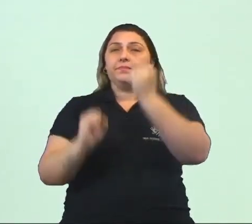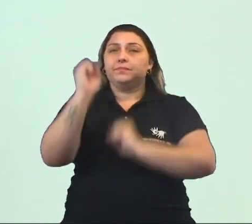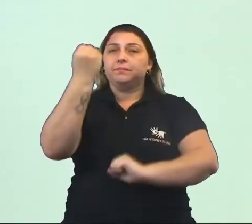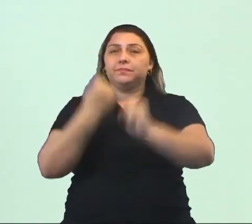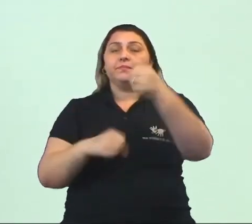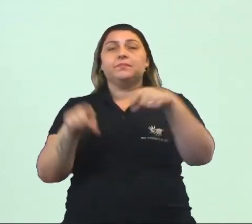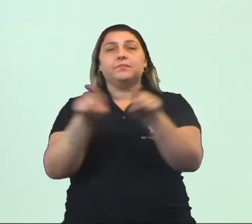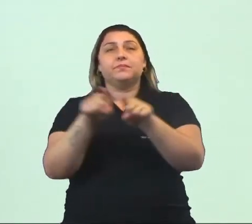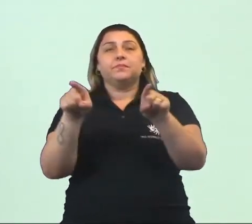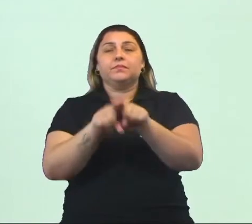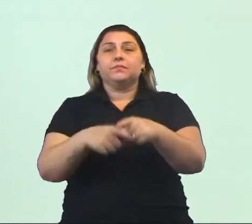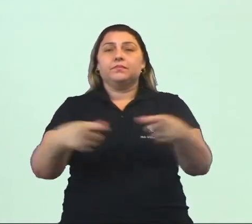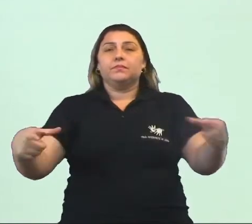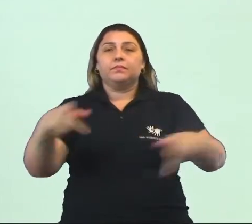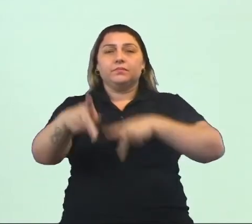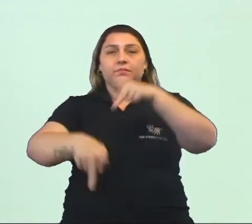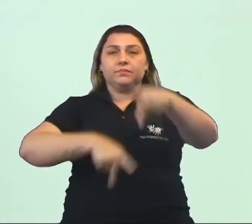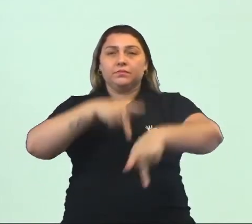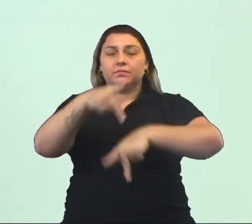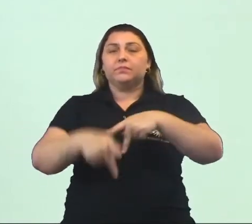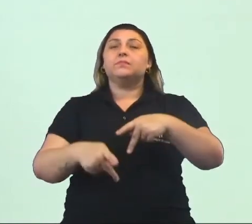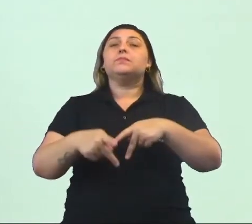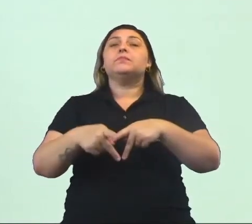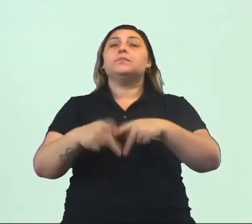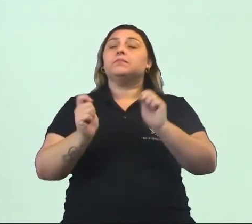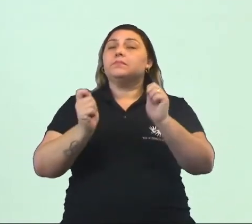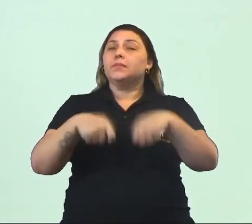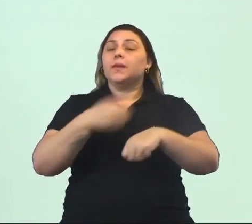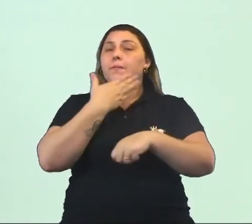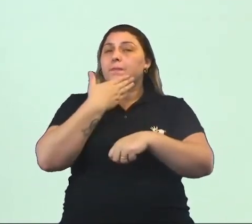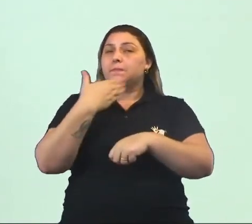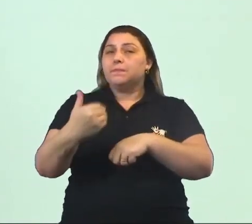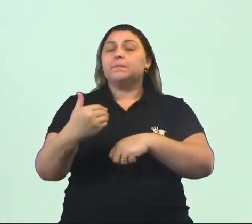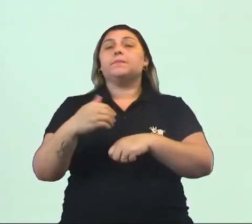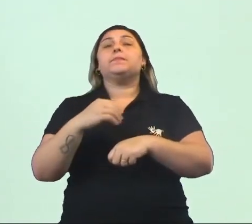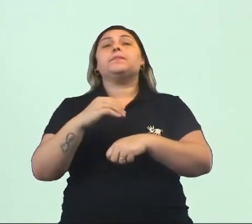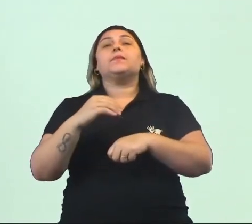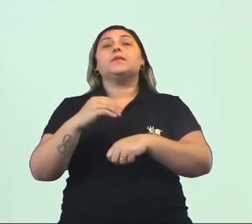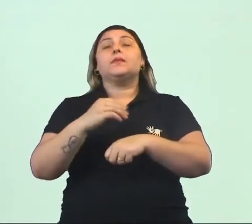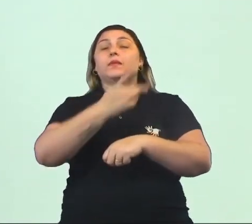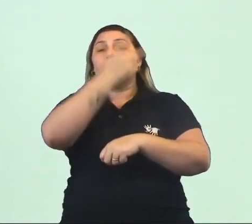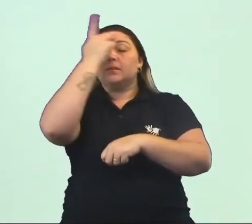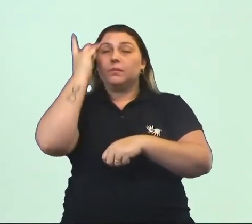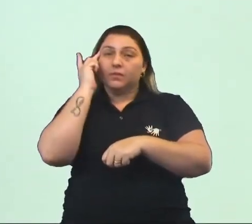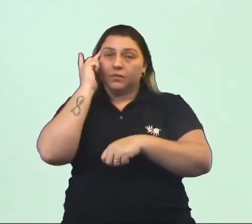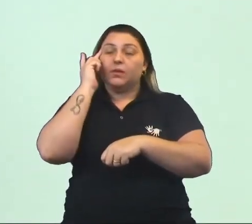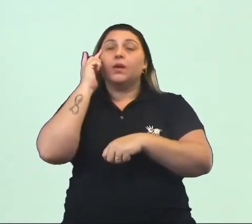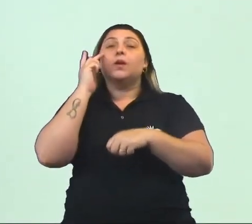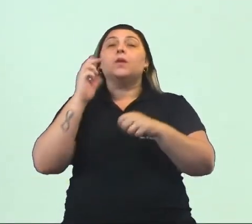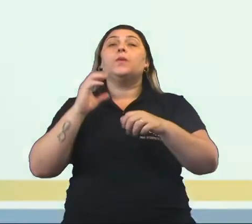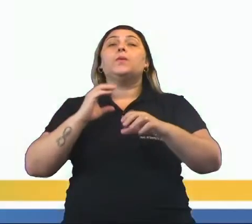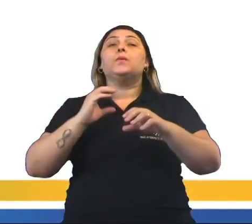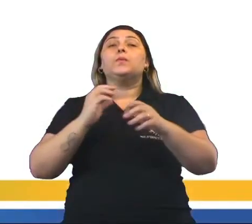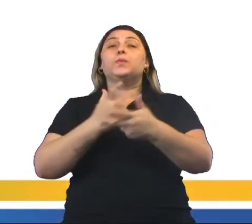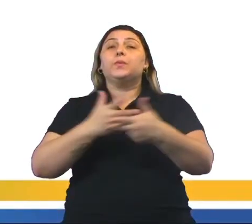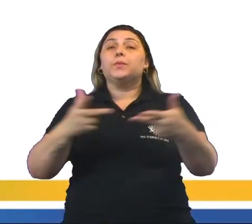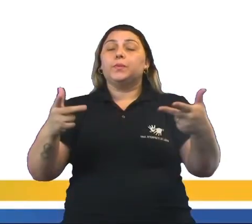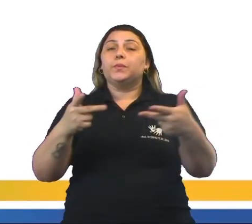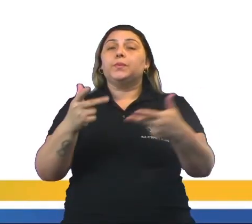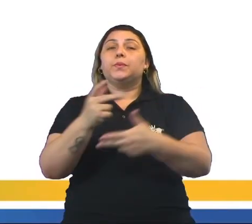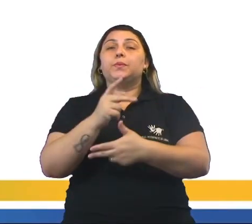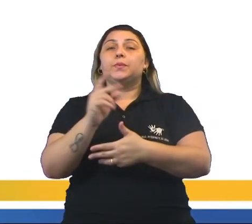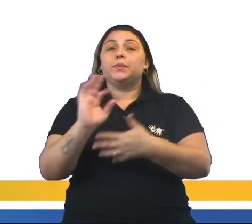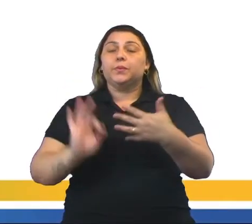como da urbanização, que permitiu, portanto, a melhoria da circulação dos transportes de mercadoria de pessoas.